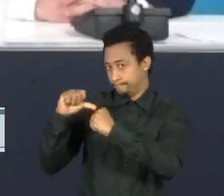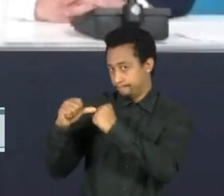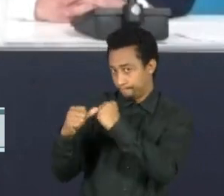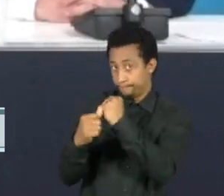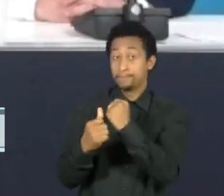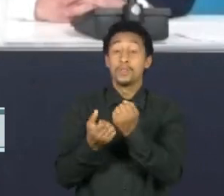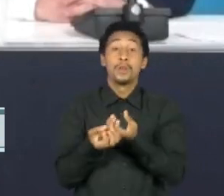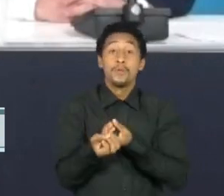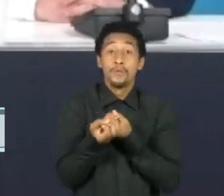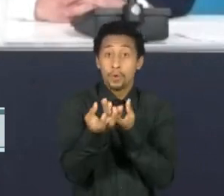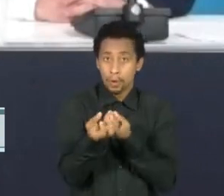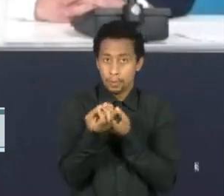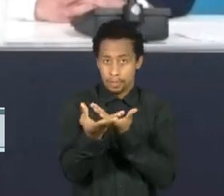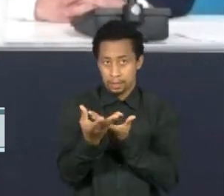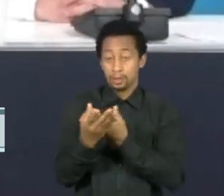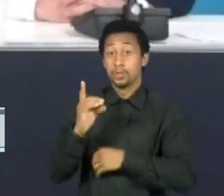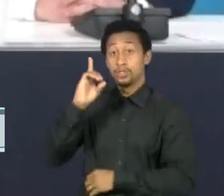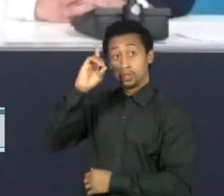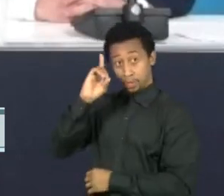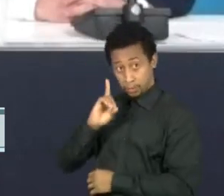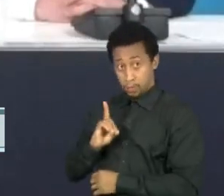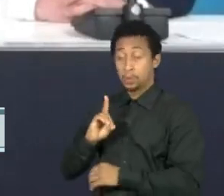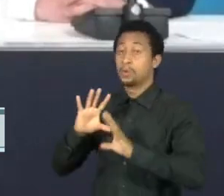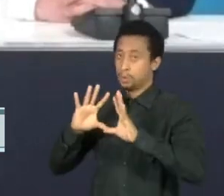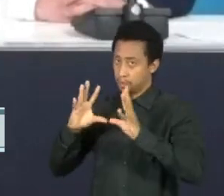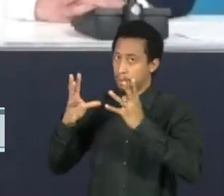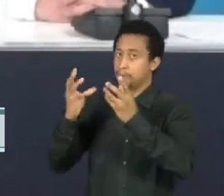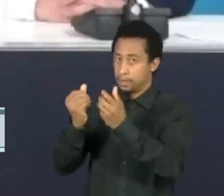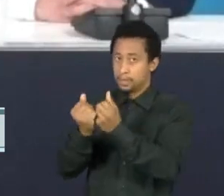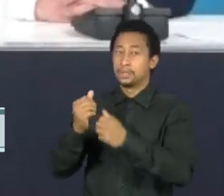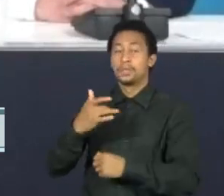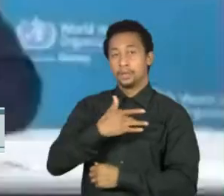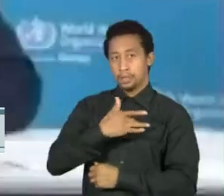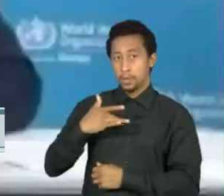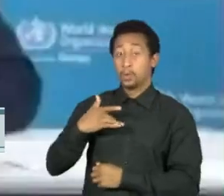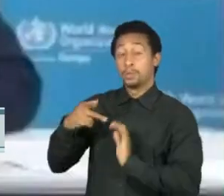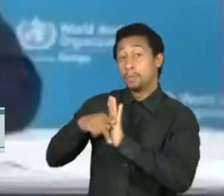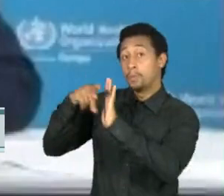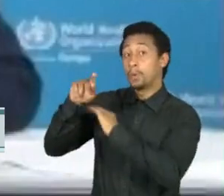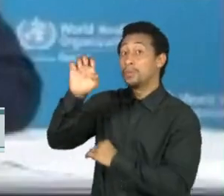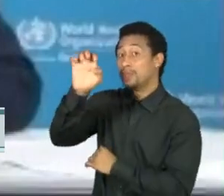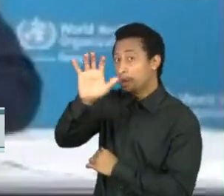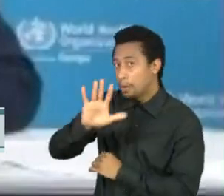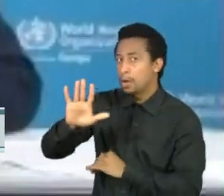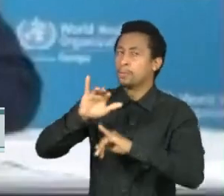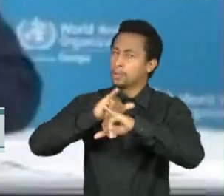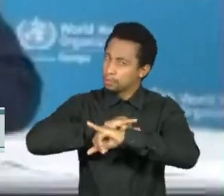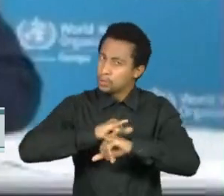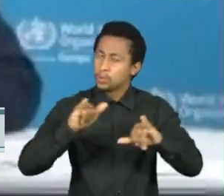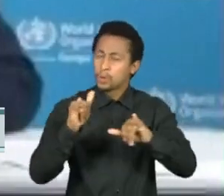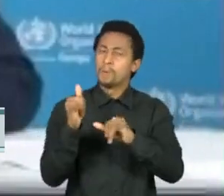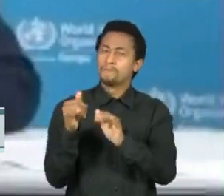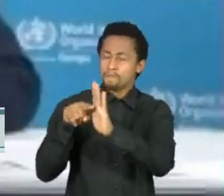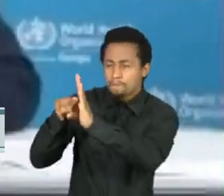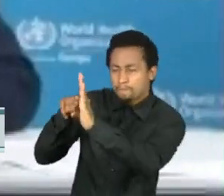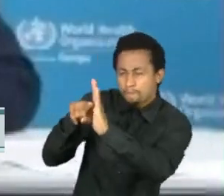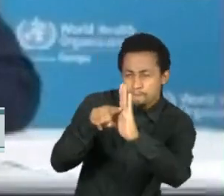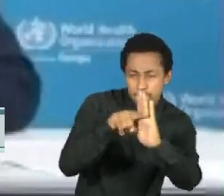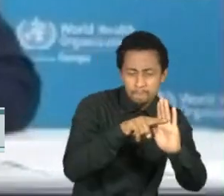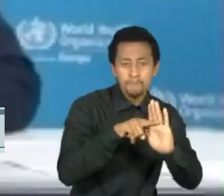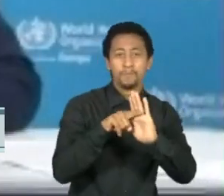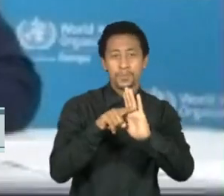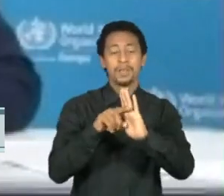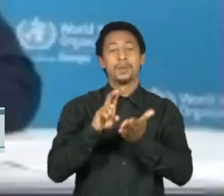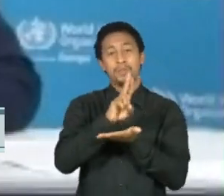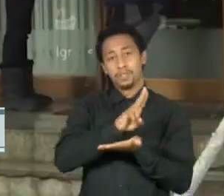números anunciados pelo diretor regional da Organização Mundial de Saúde para a Europa fazem parte de uma estimativa da Universidade de Washington.